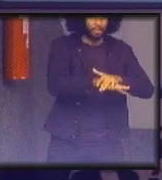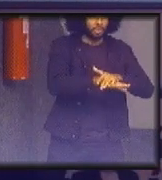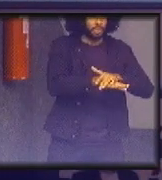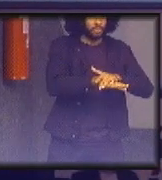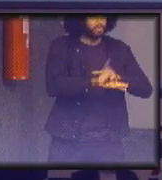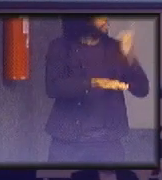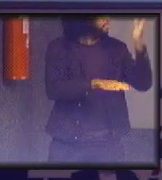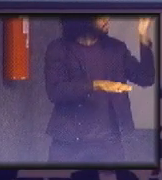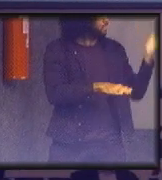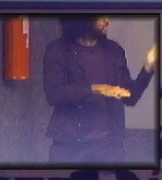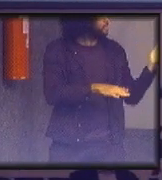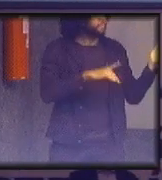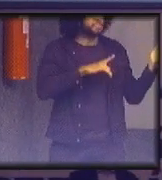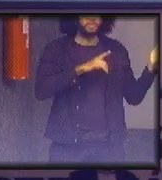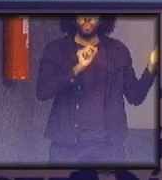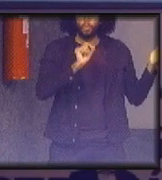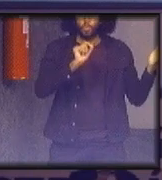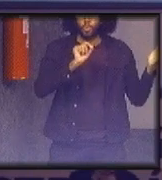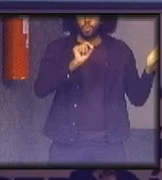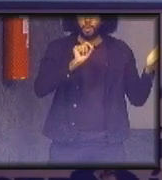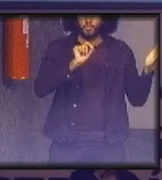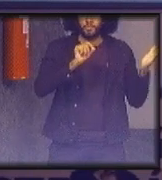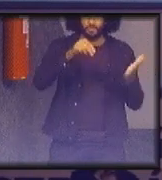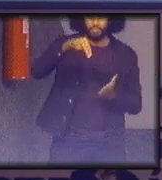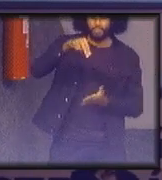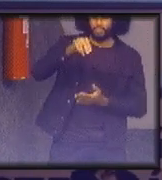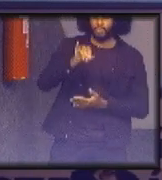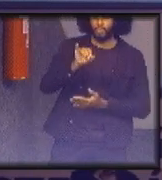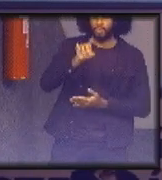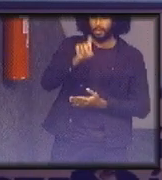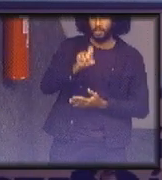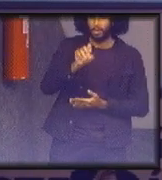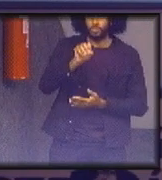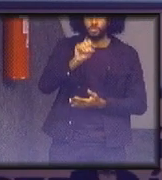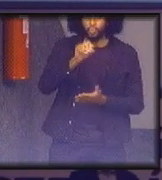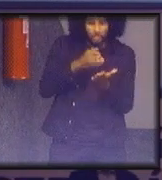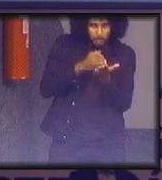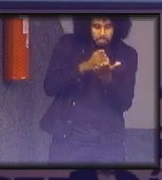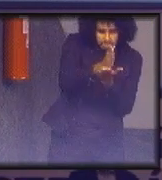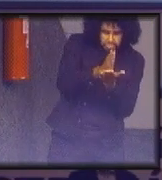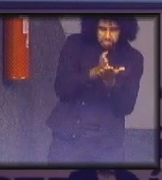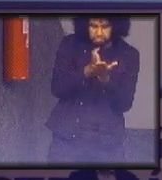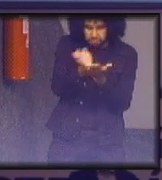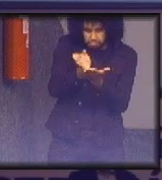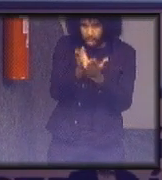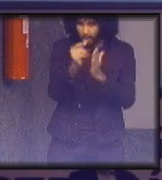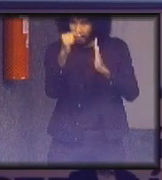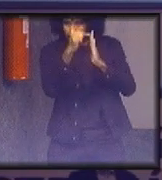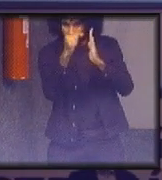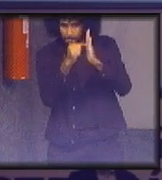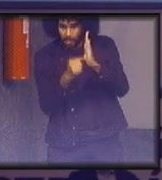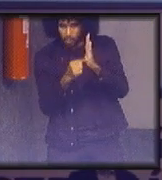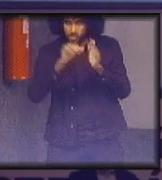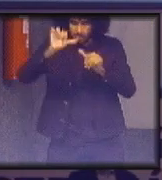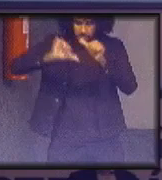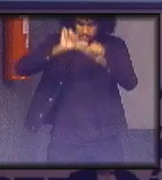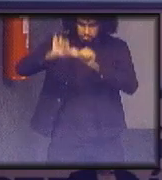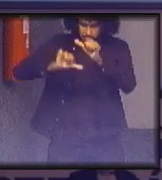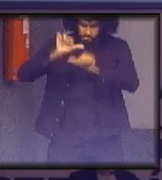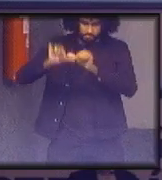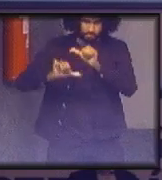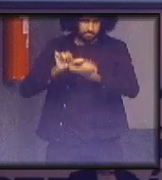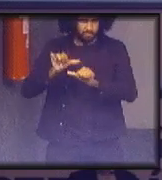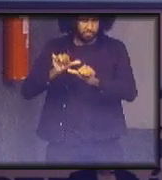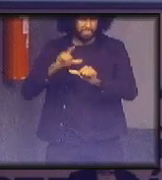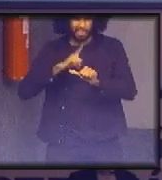landscape estão os nichos que são pontos de modificação de